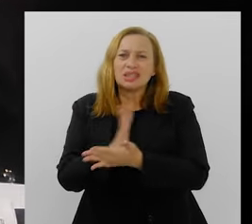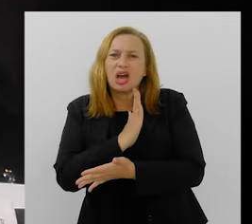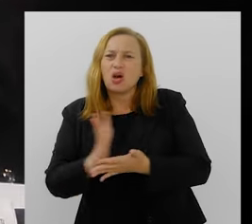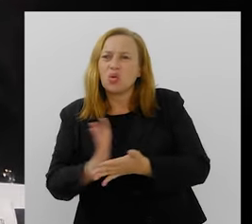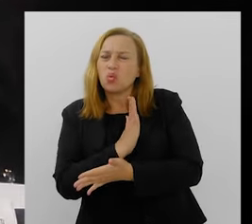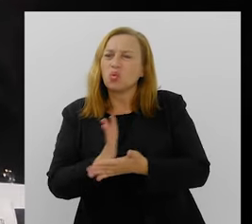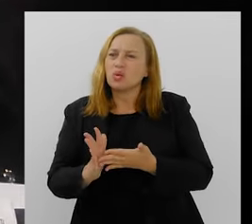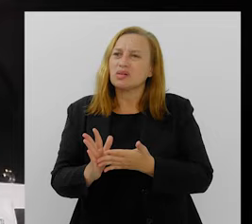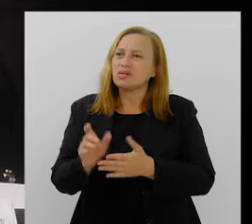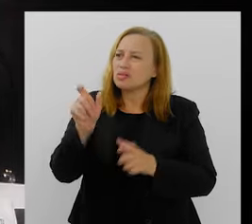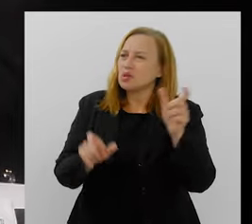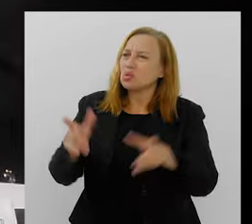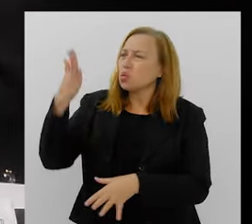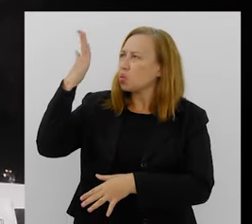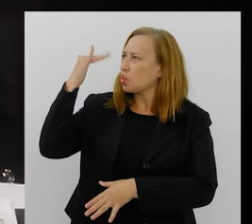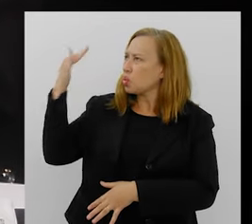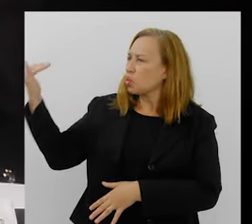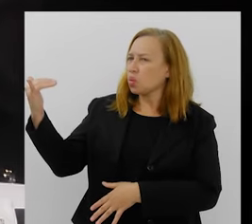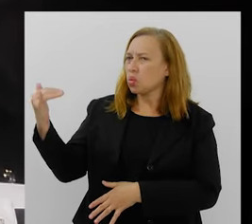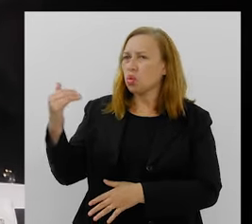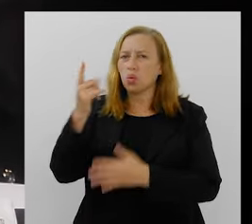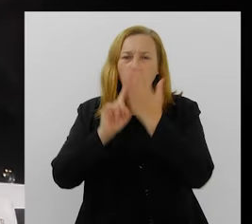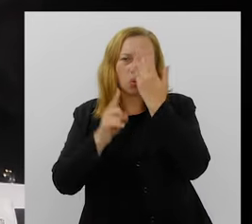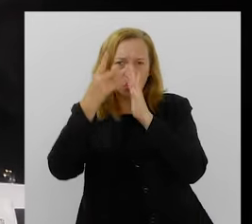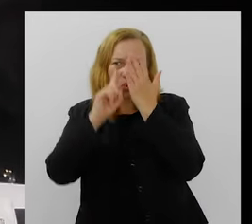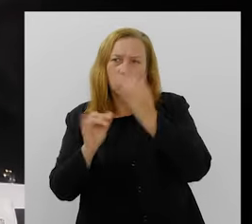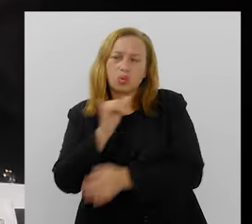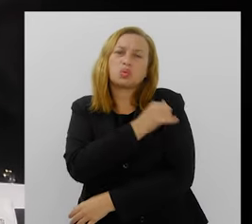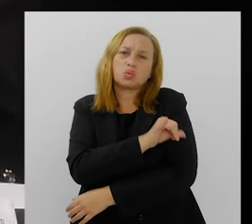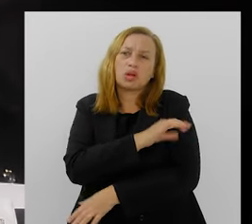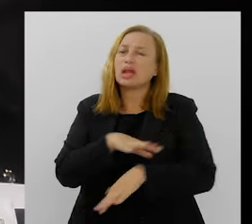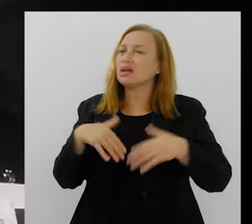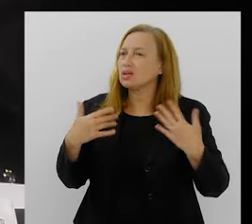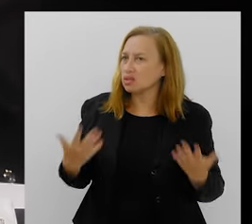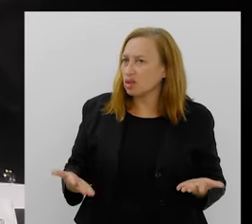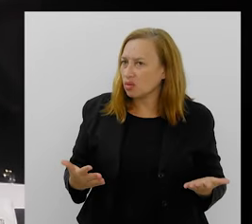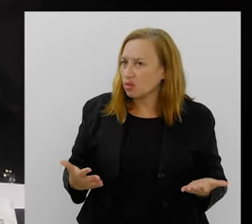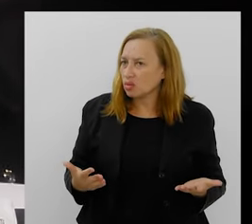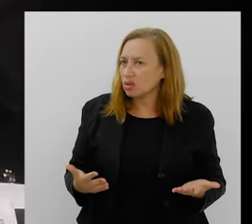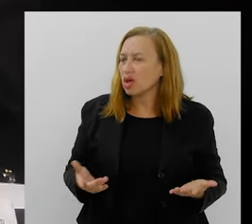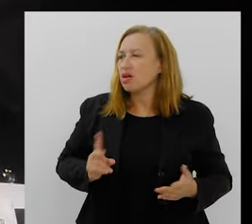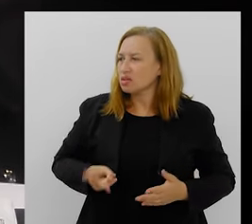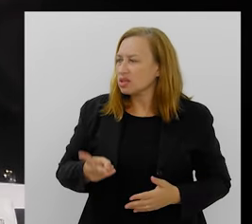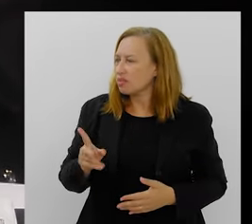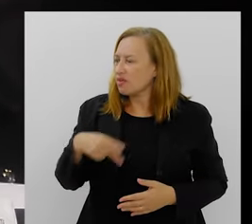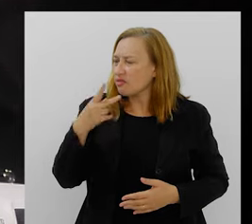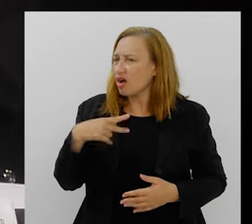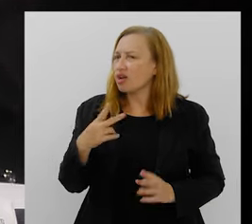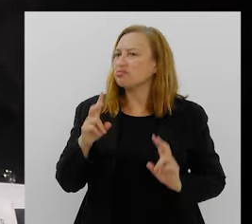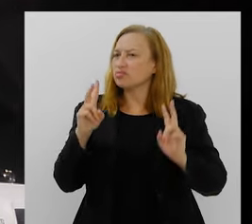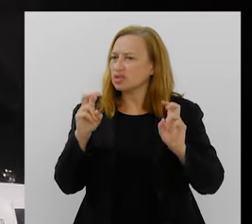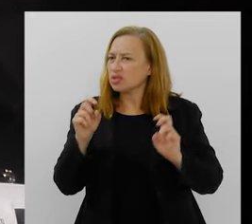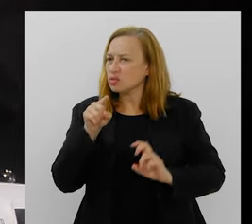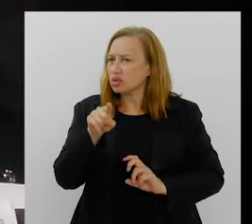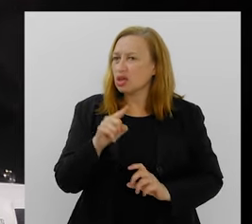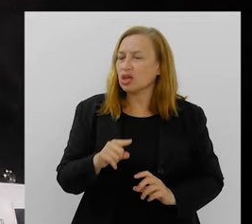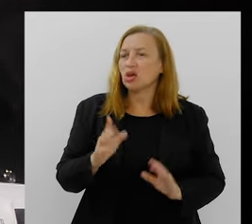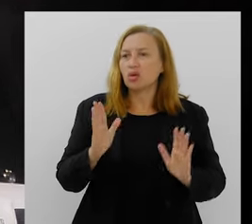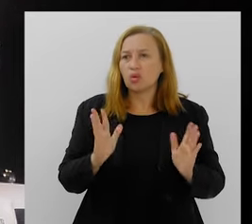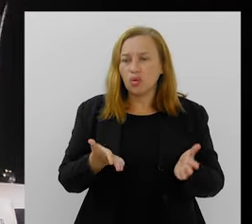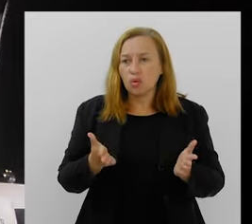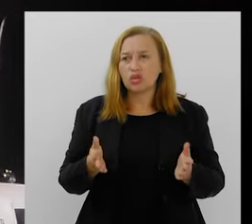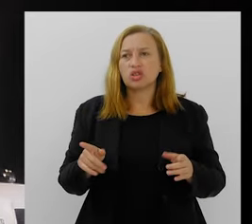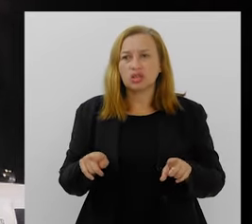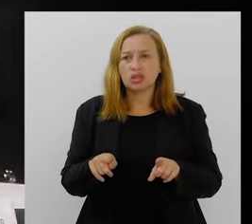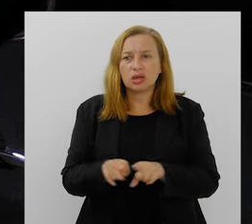personalidades da história carnavalística do Rio de Então, eu sempre bato nessa terra. A